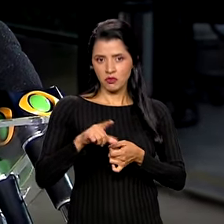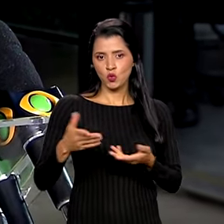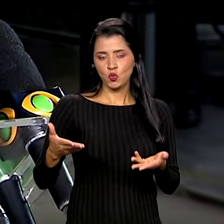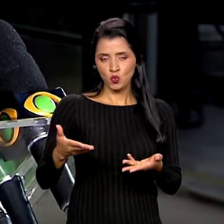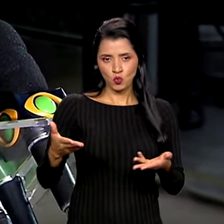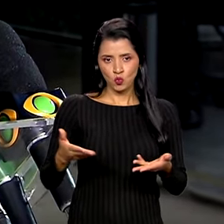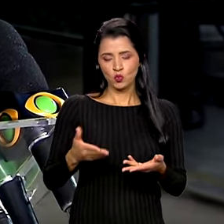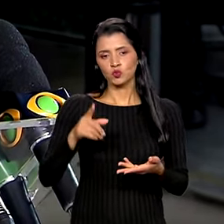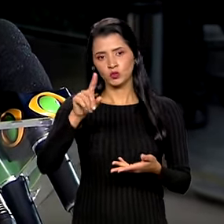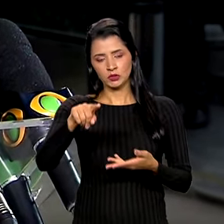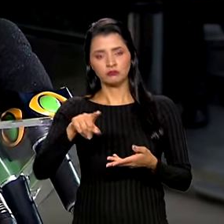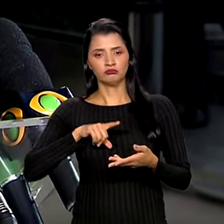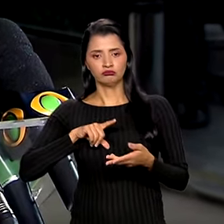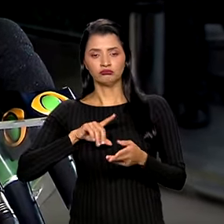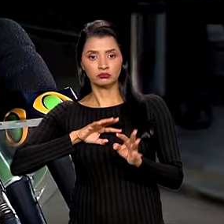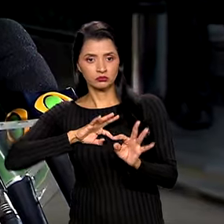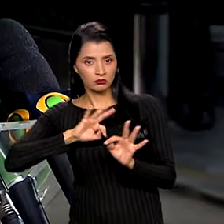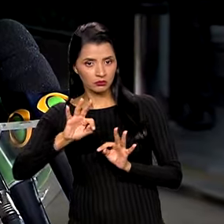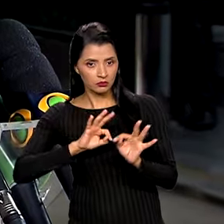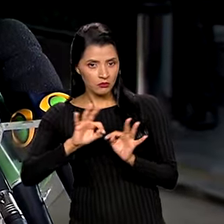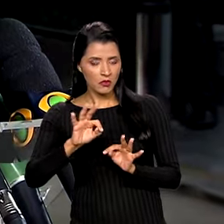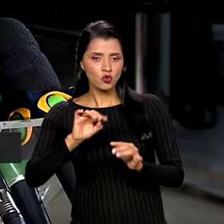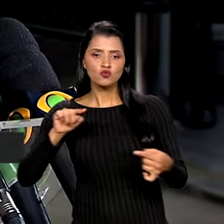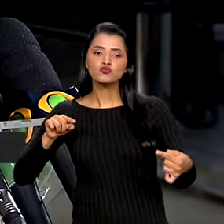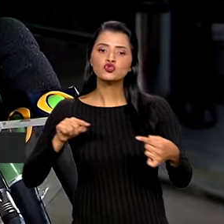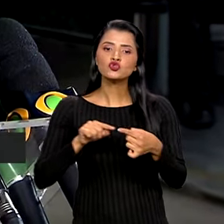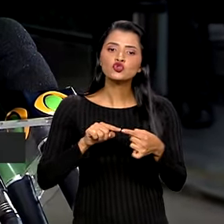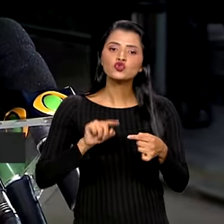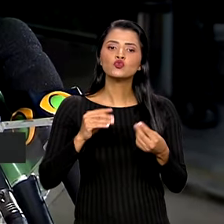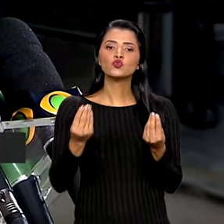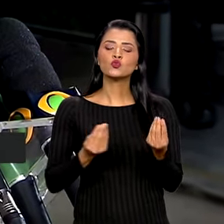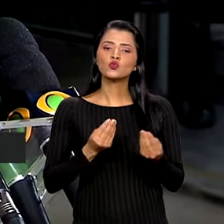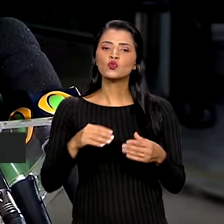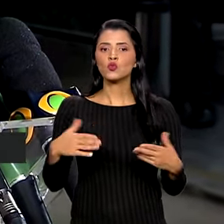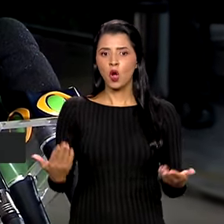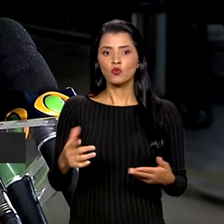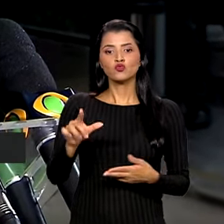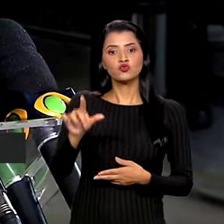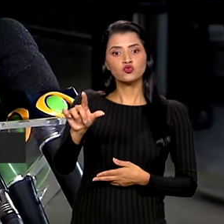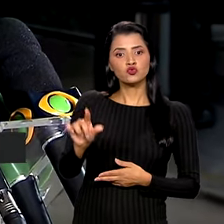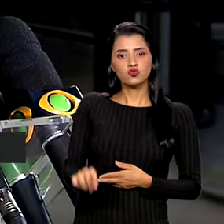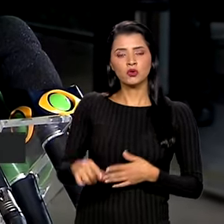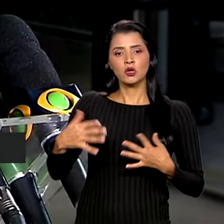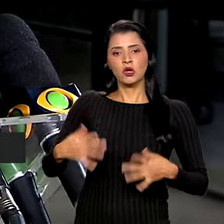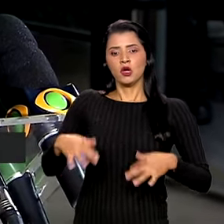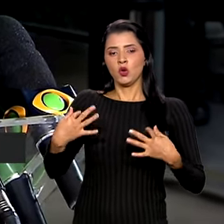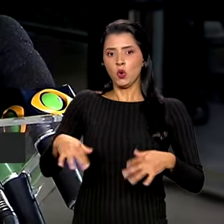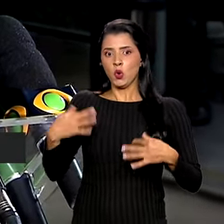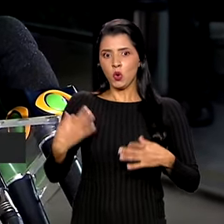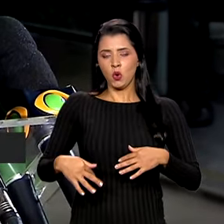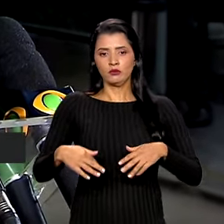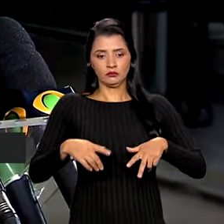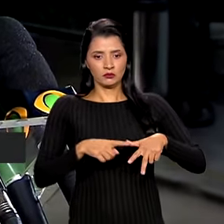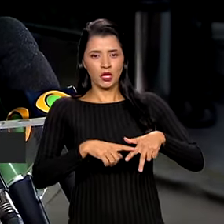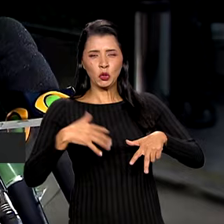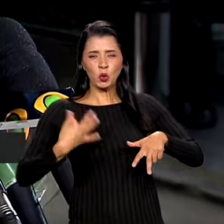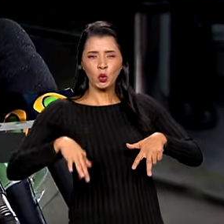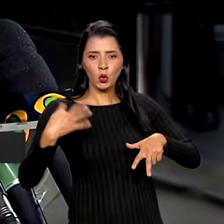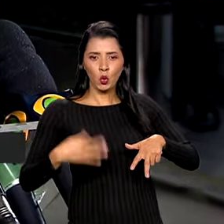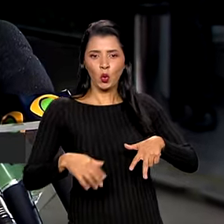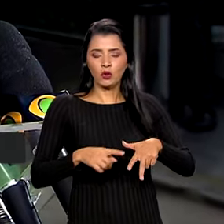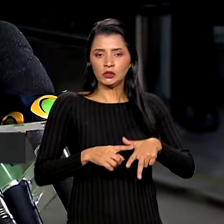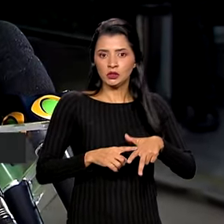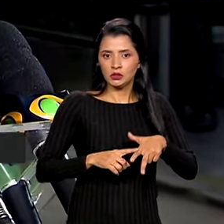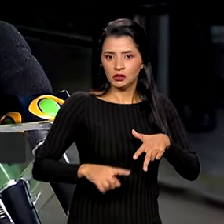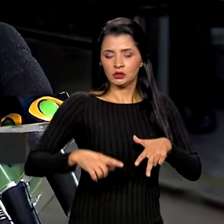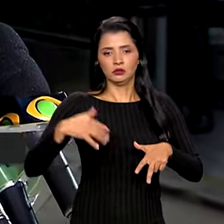procedimento que tinha por objetivo reduzir o desconforto causado por uma